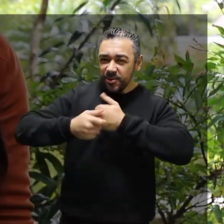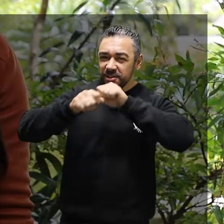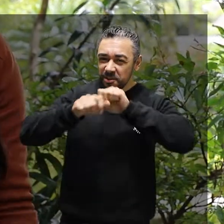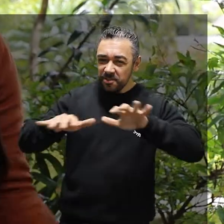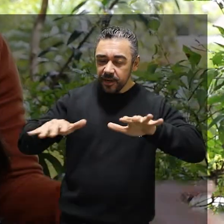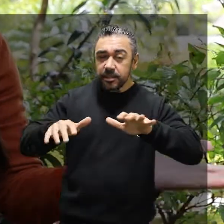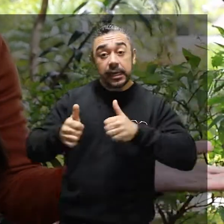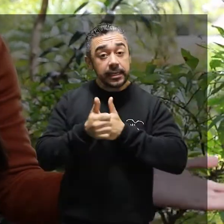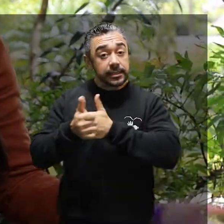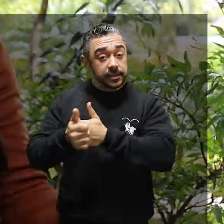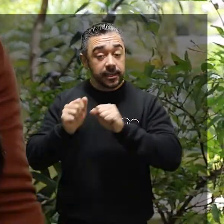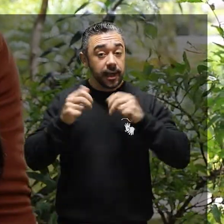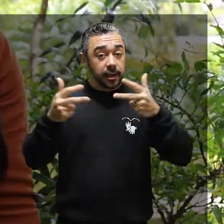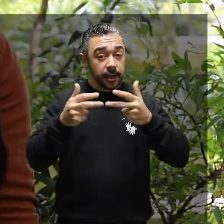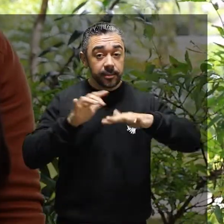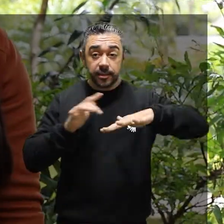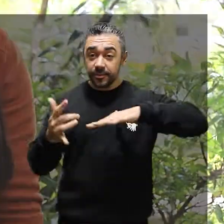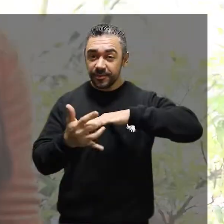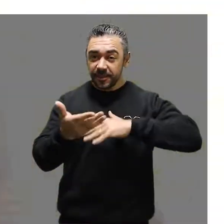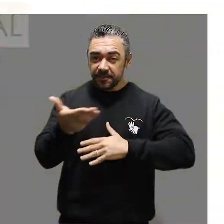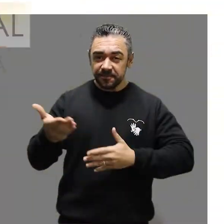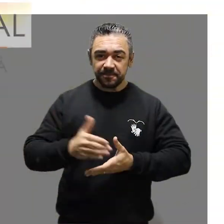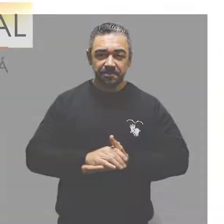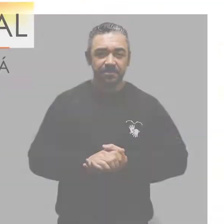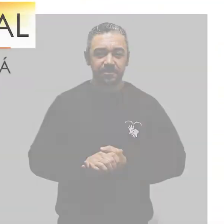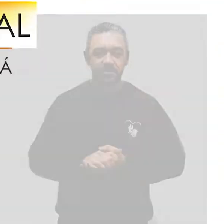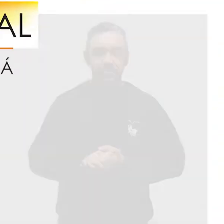compartilha e siga a Câmara nas redes sociais.